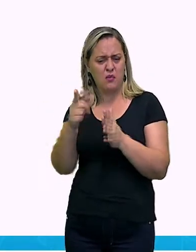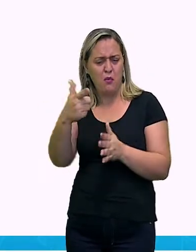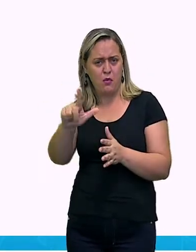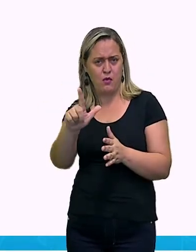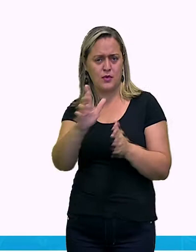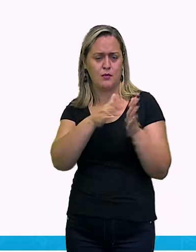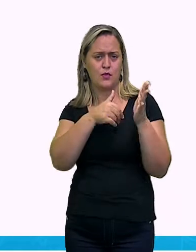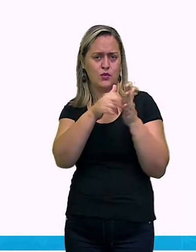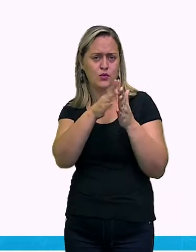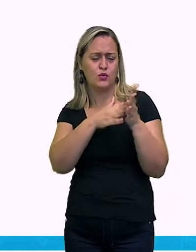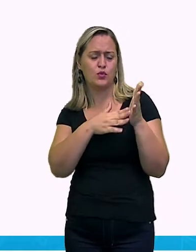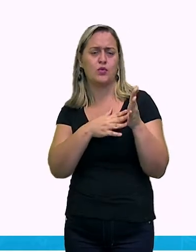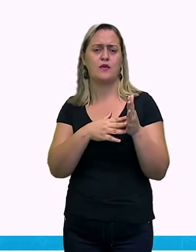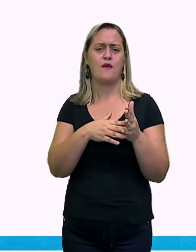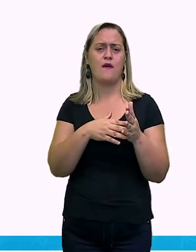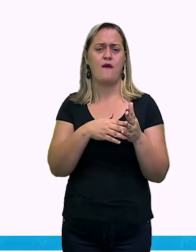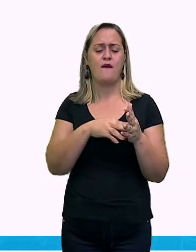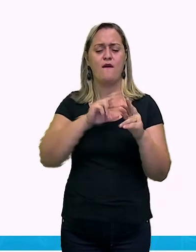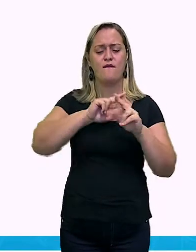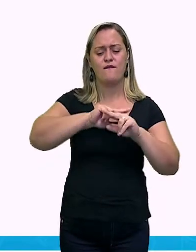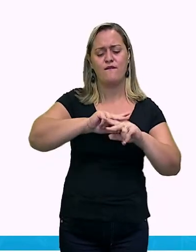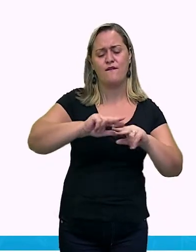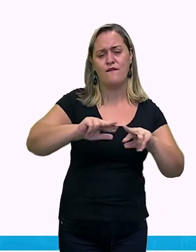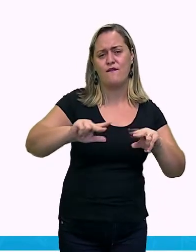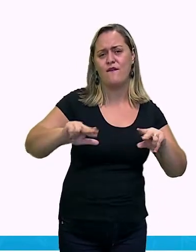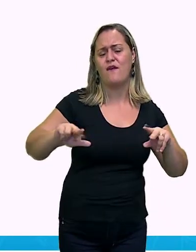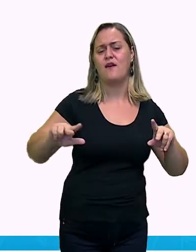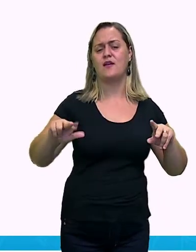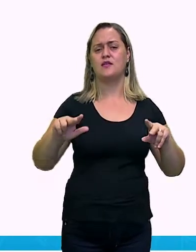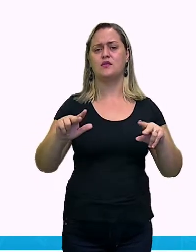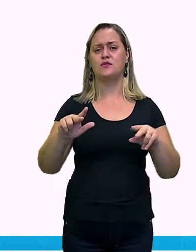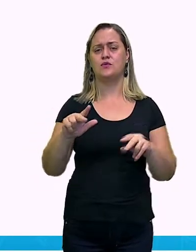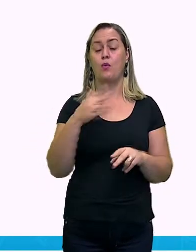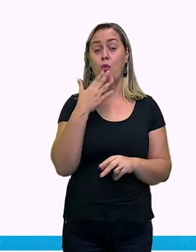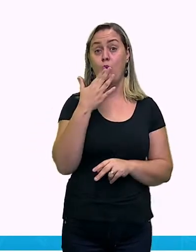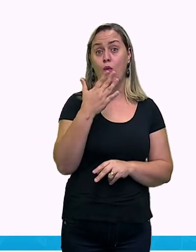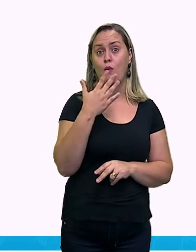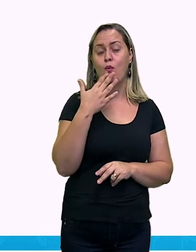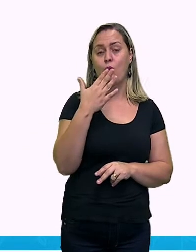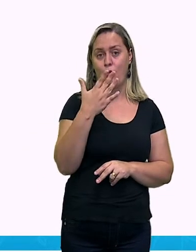do outro, para poder compor todo o cenário.